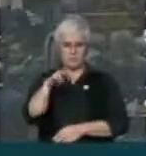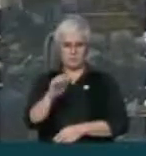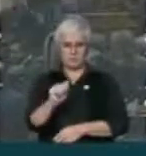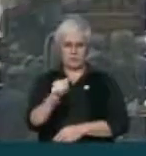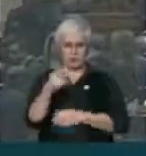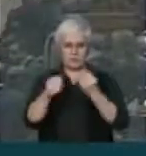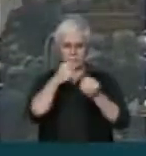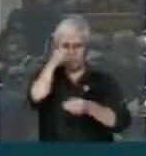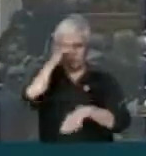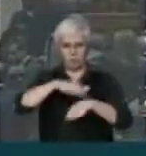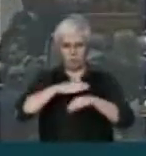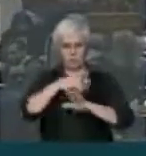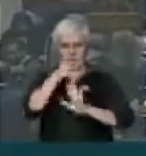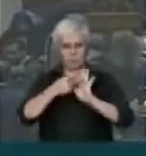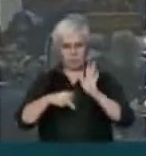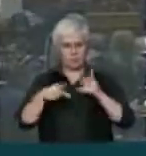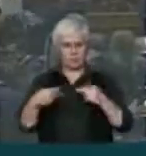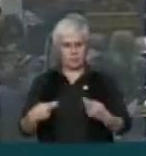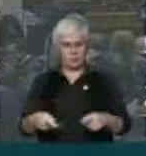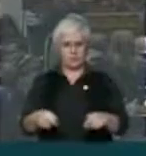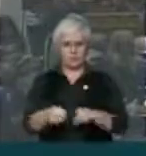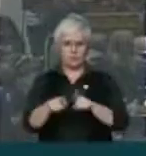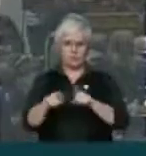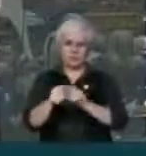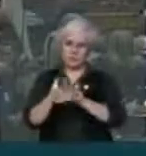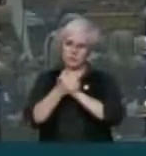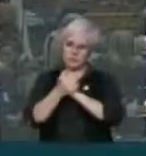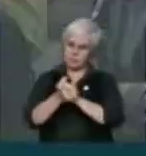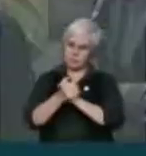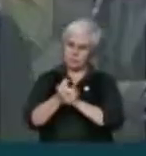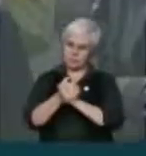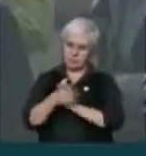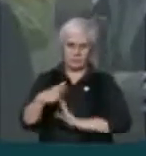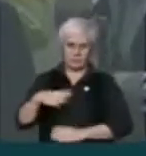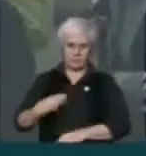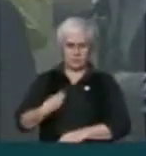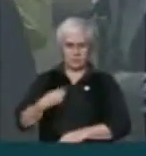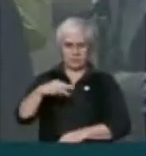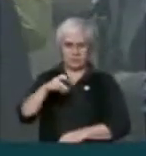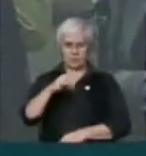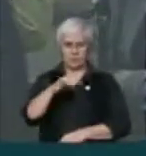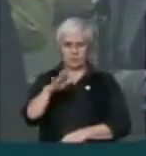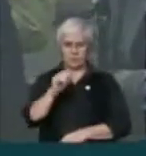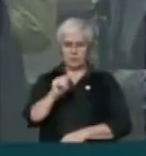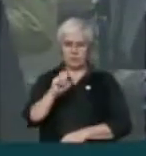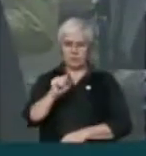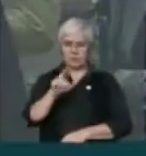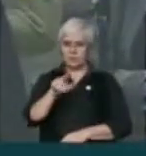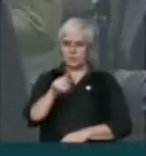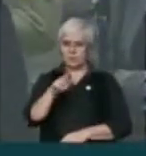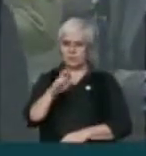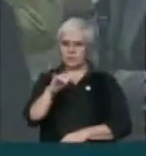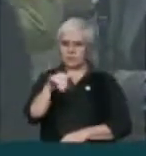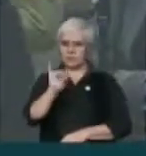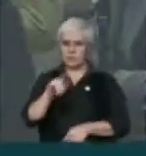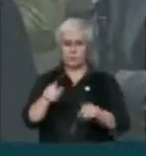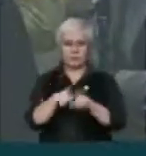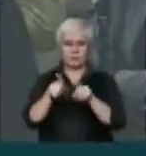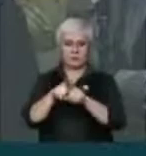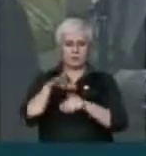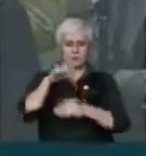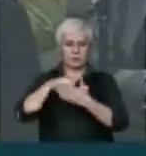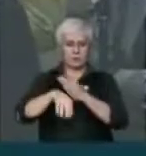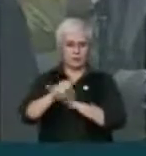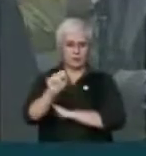como autora do projeto, parabeniza aqui também a presença da ministra Márcia Suplicy, mas o PSC, senhor Presidente, também vota